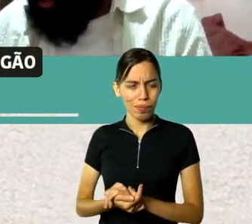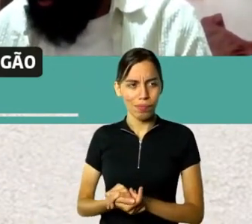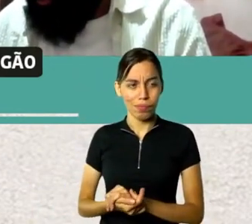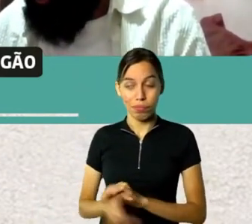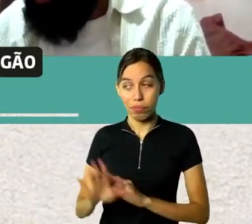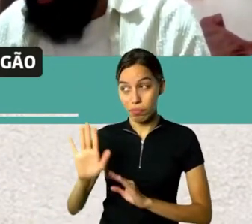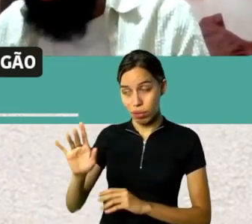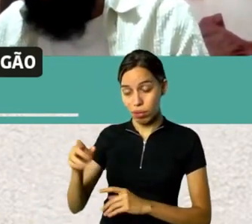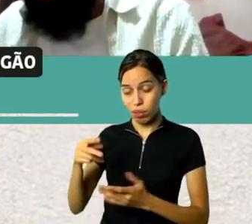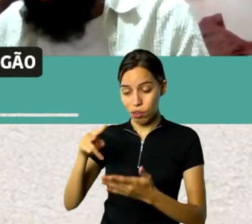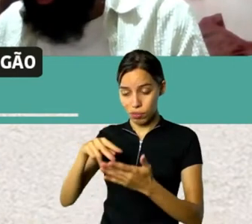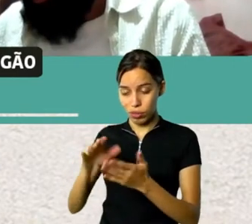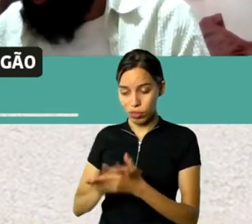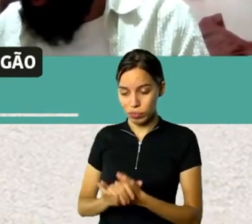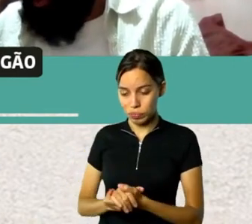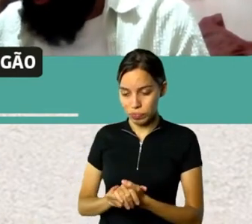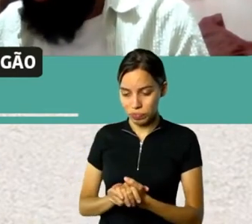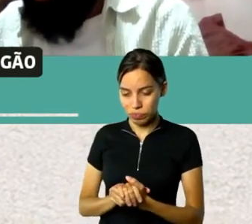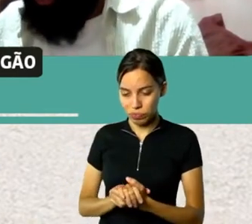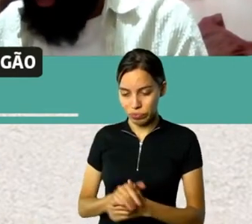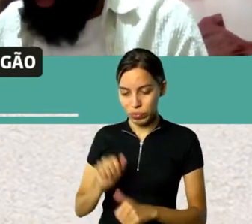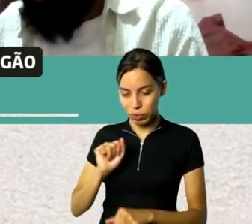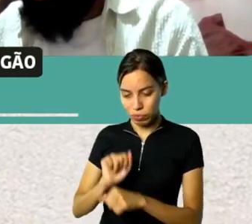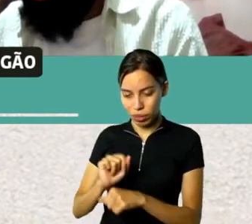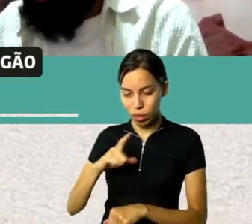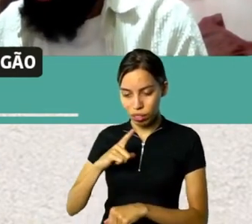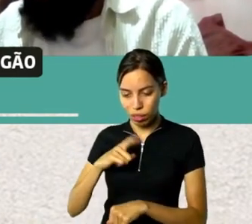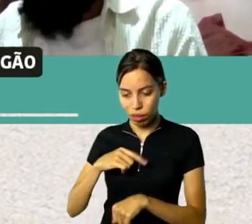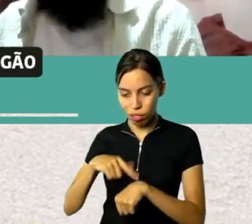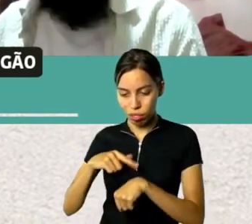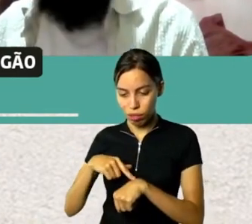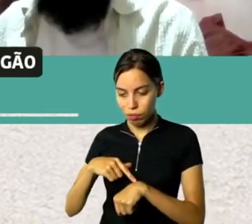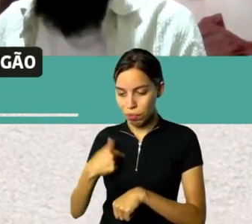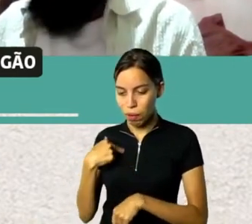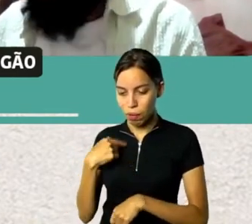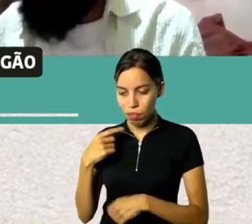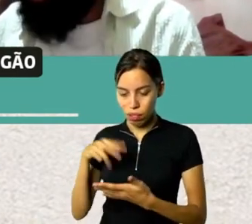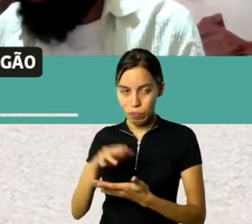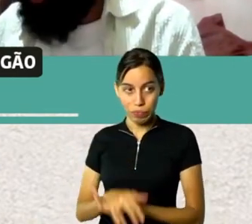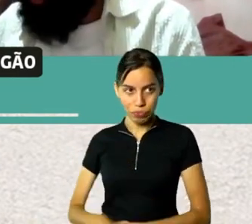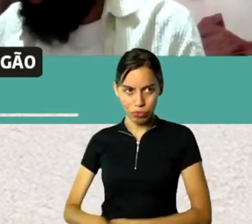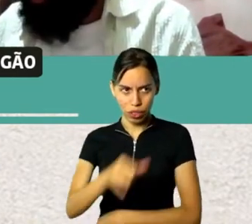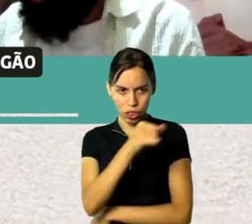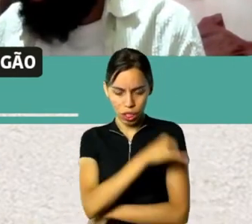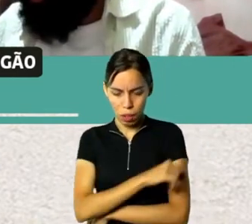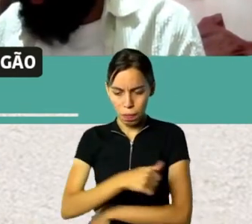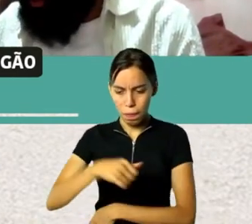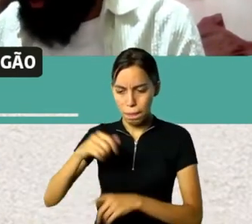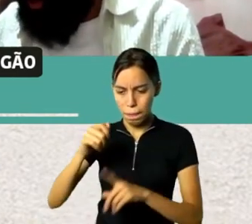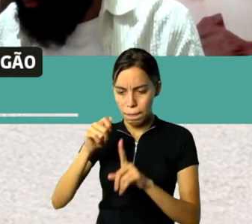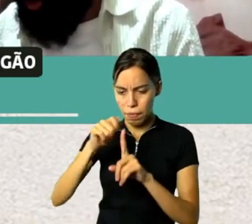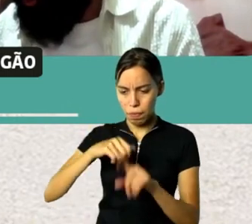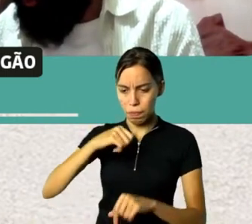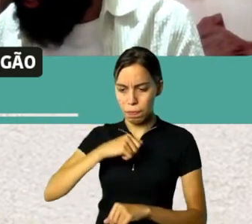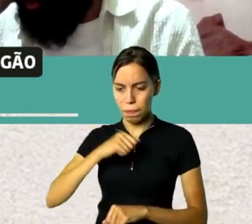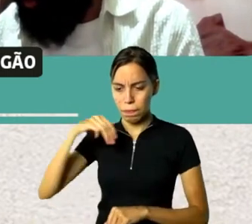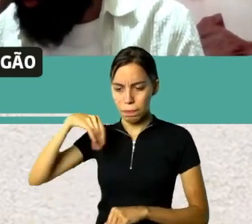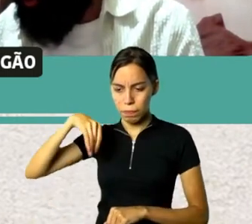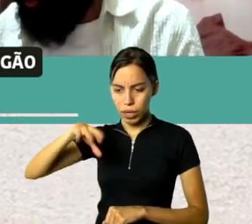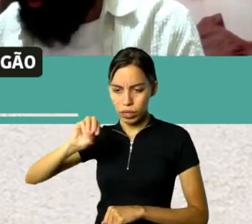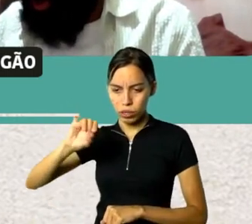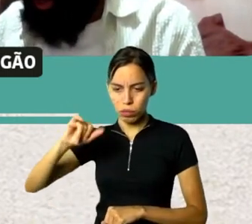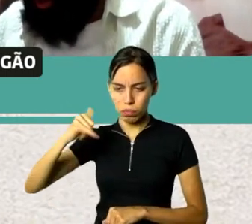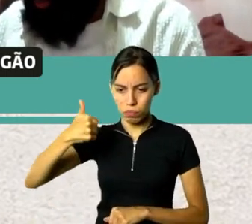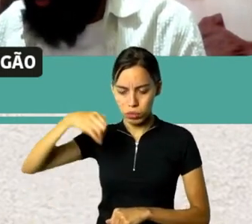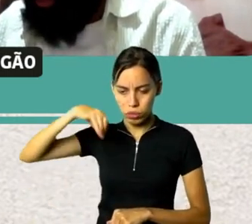livro aqui. Muito tempo que eu não leio. Rio de Janeiro, maio de 1938. Enquanto no dia